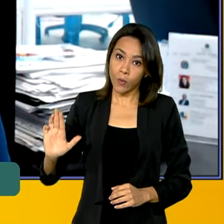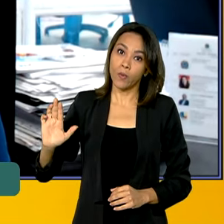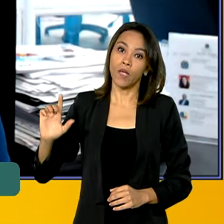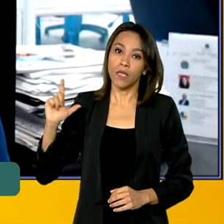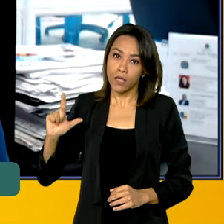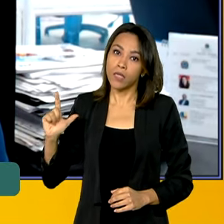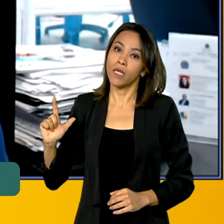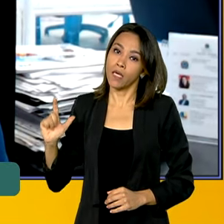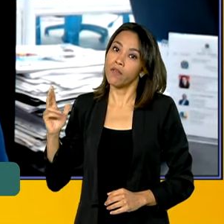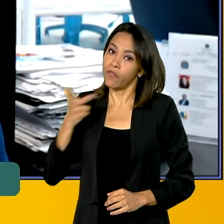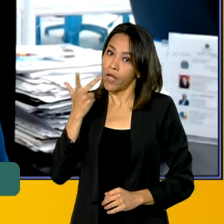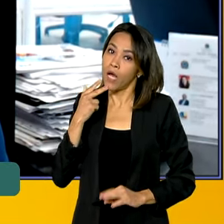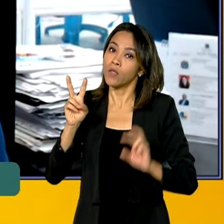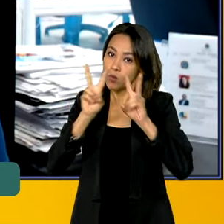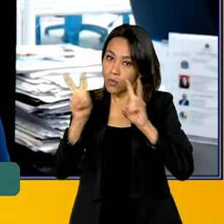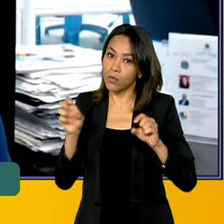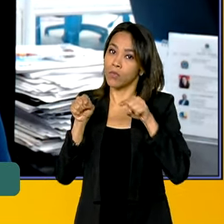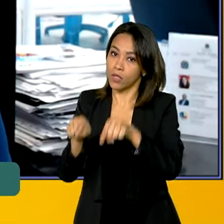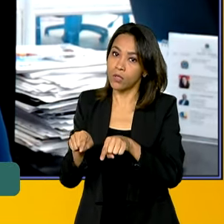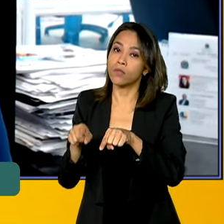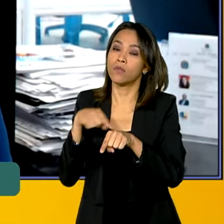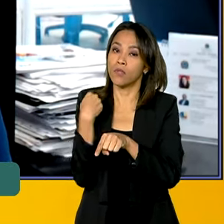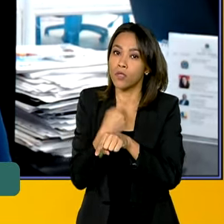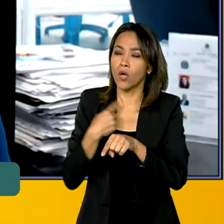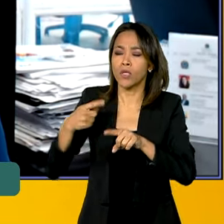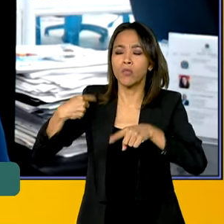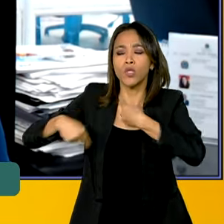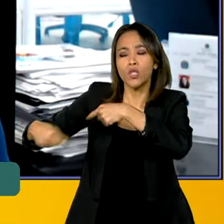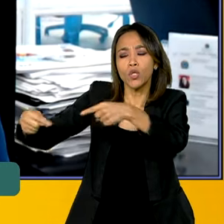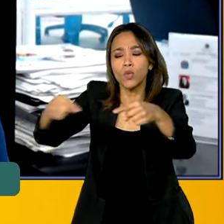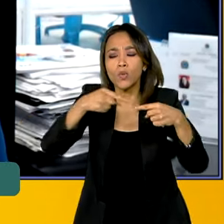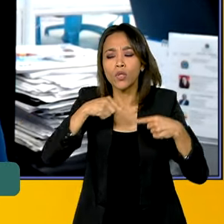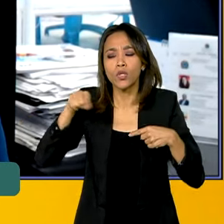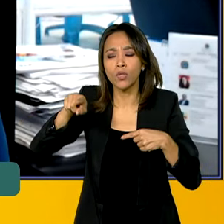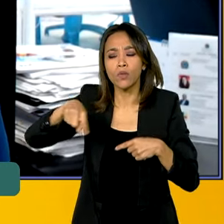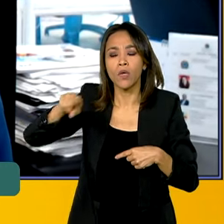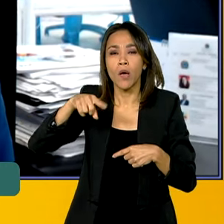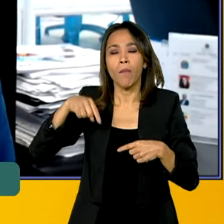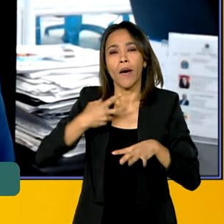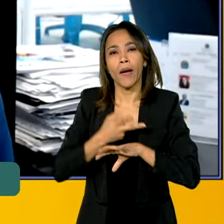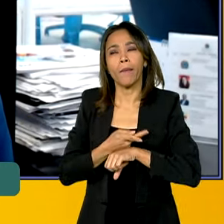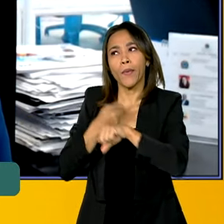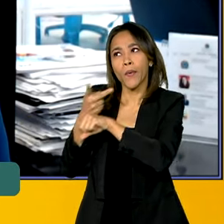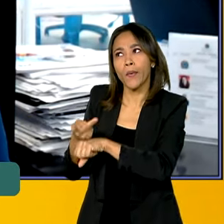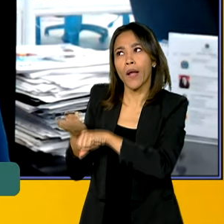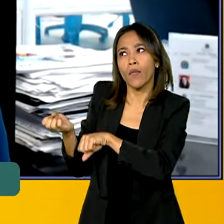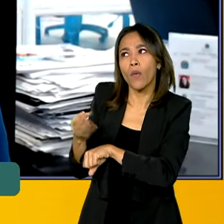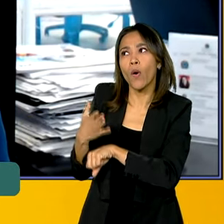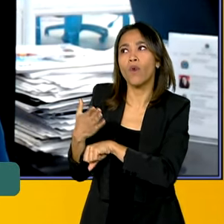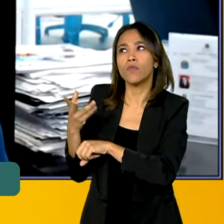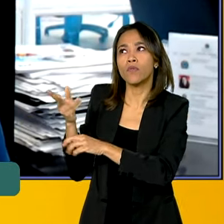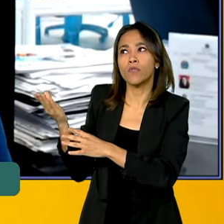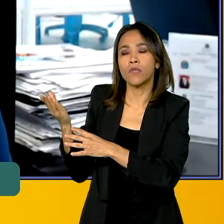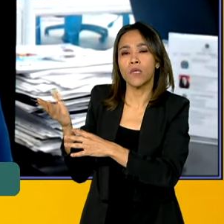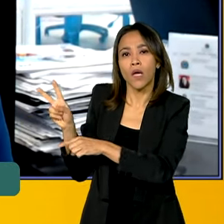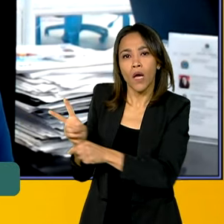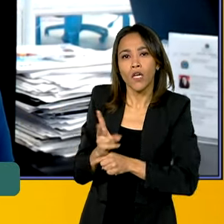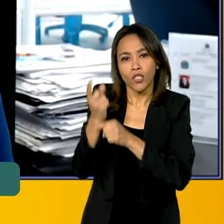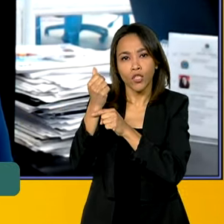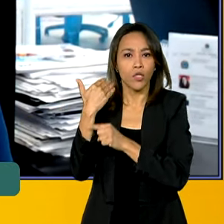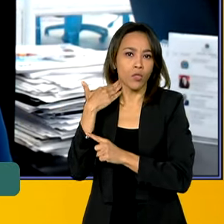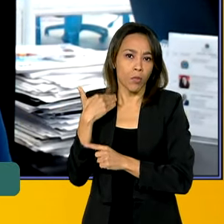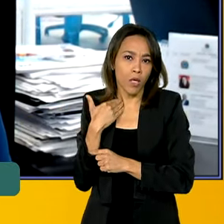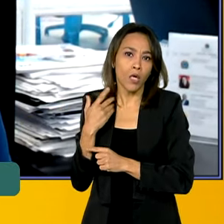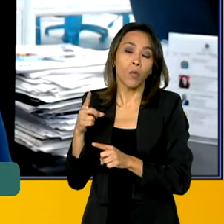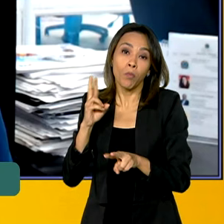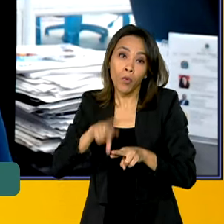essa demanda, nós temos discutido bastante para buscar novos créditos, já já visto que a poupança, por conta da